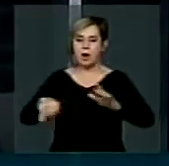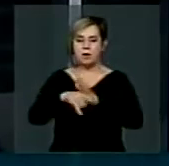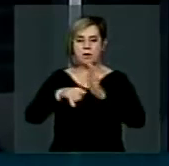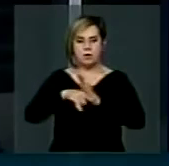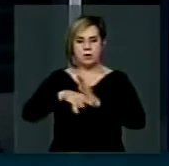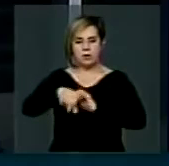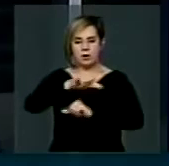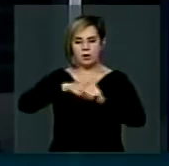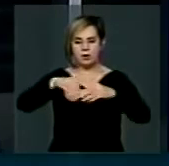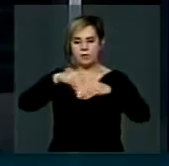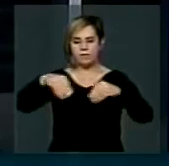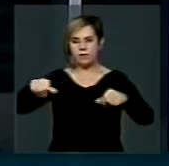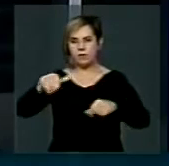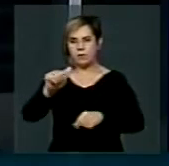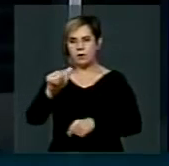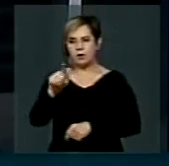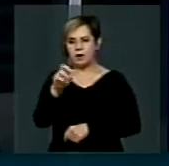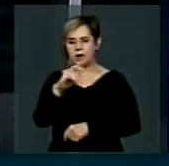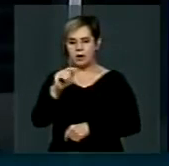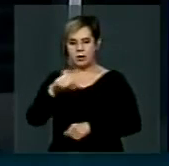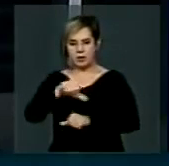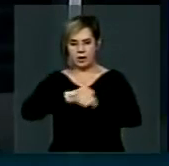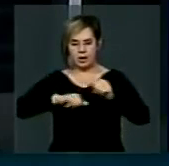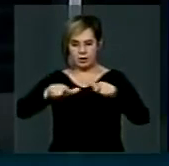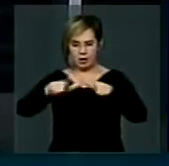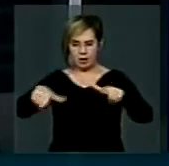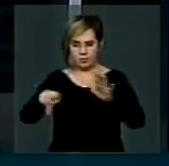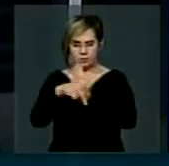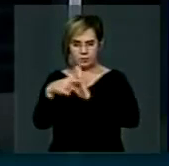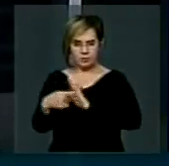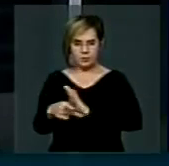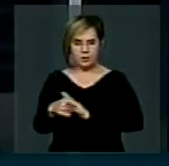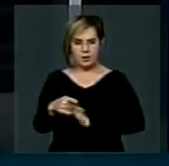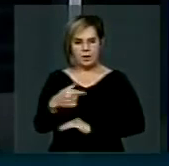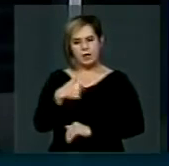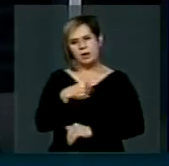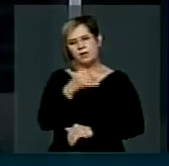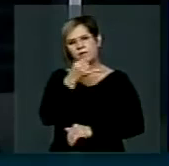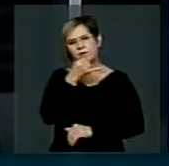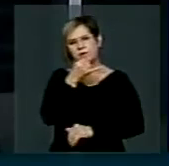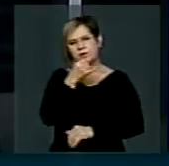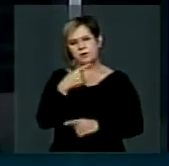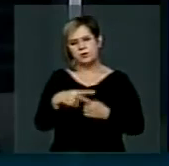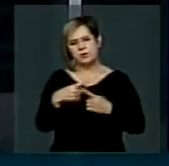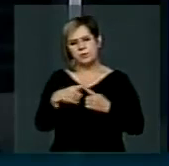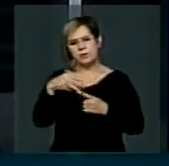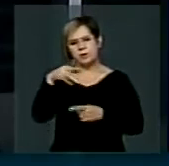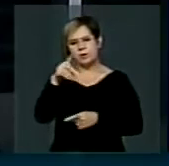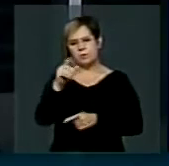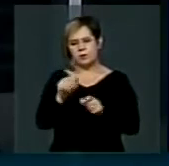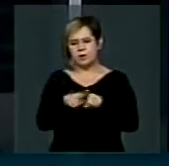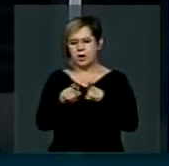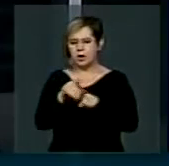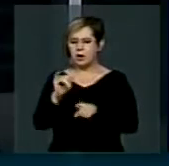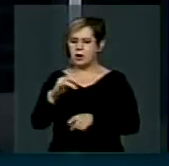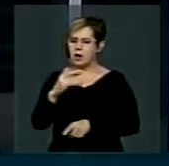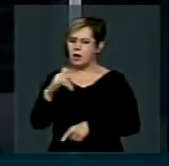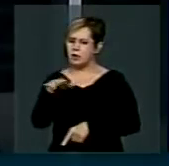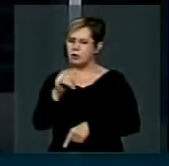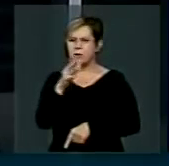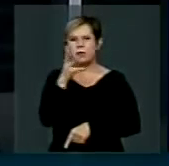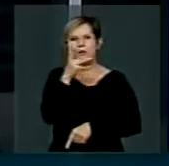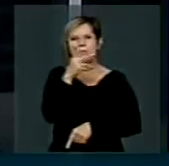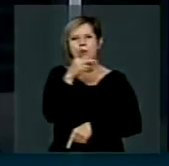E eu lamento que o nosso governo, o INCRA, o MDA, esteja demorando para definir